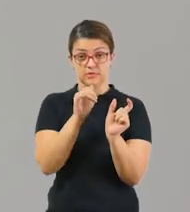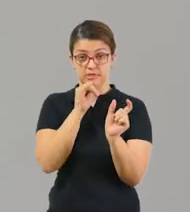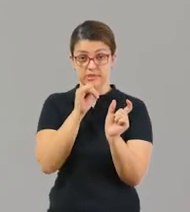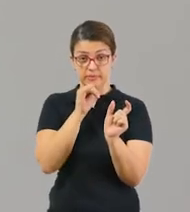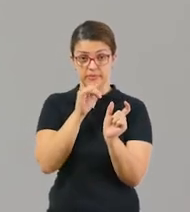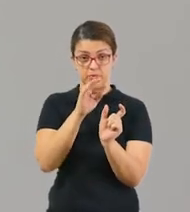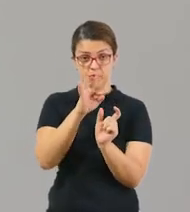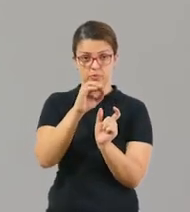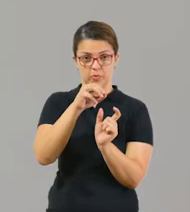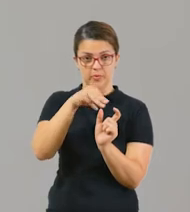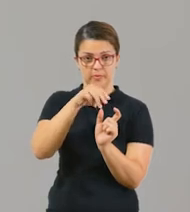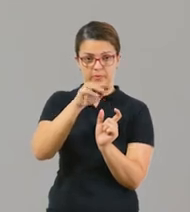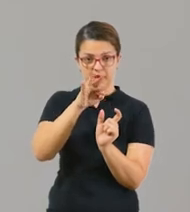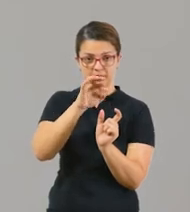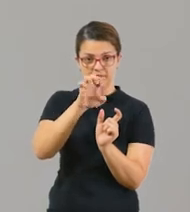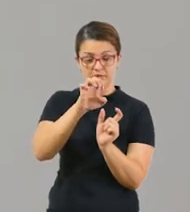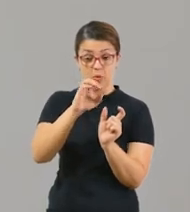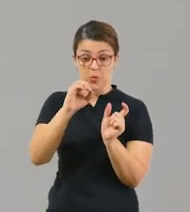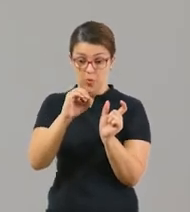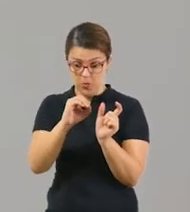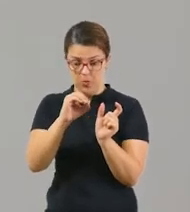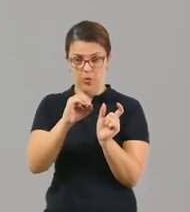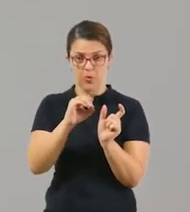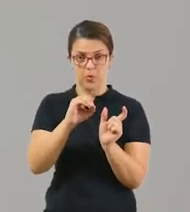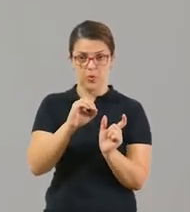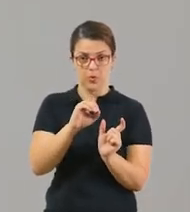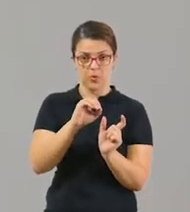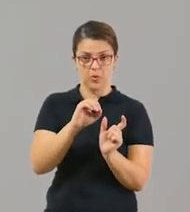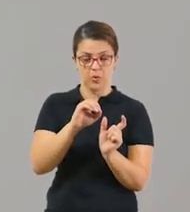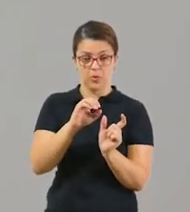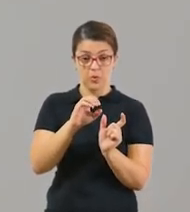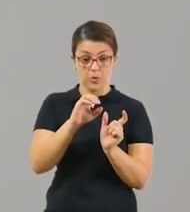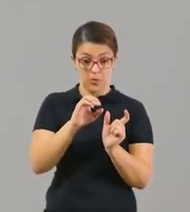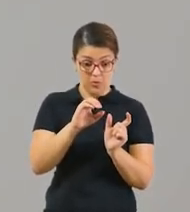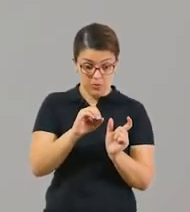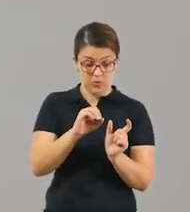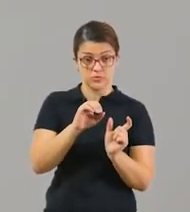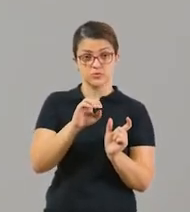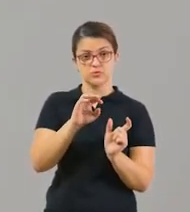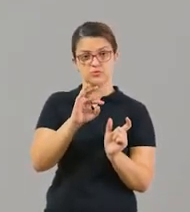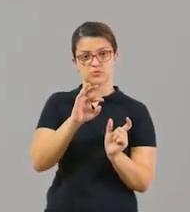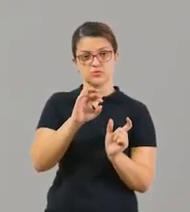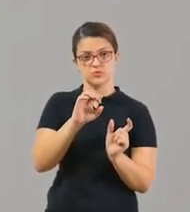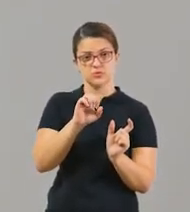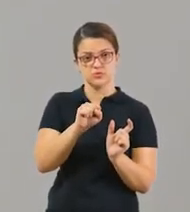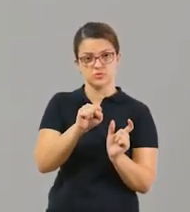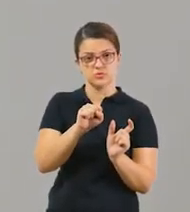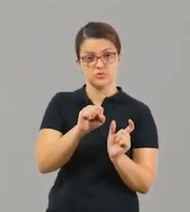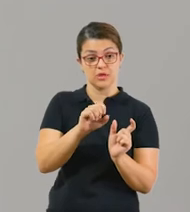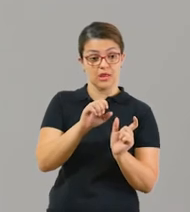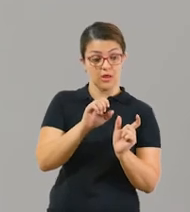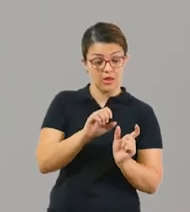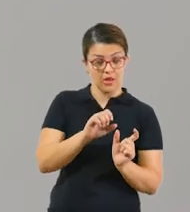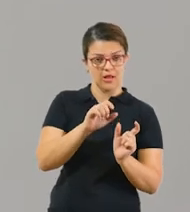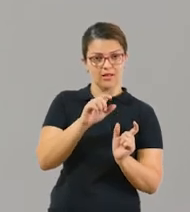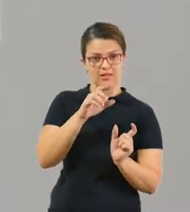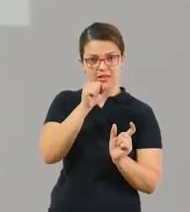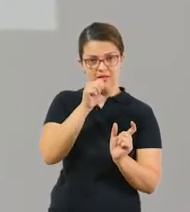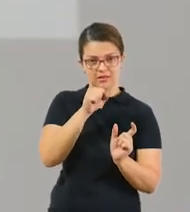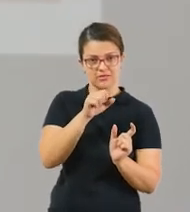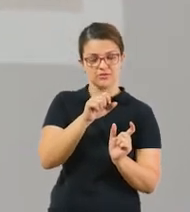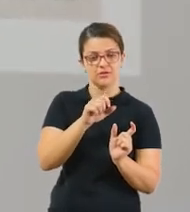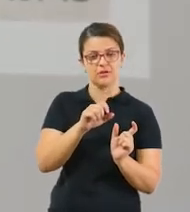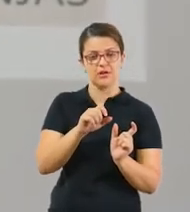a palavra tomate e laranja. O tomate, os tomates. A laranja, as laranjas.